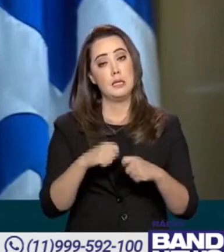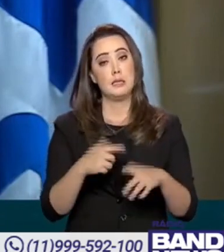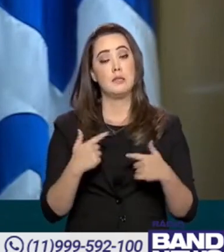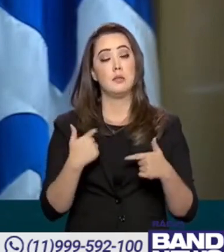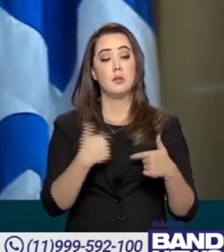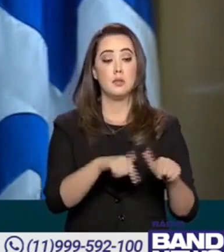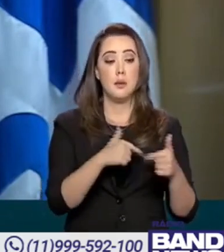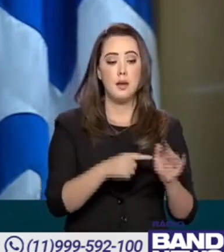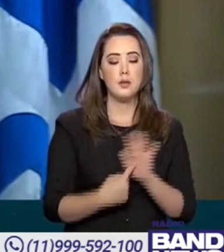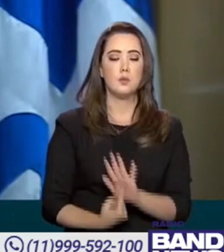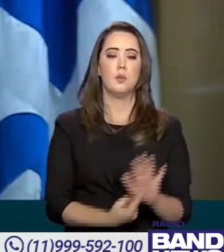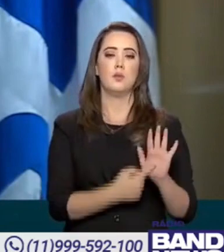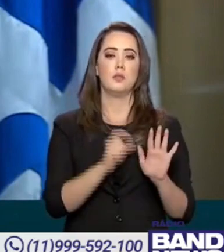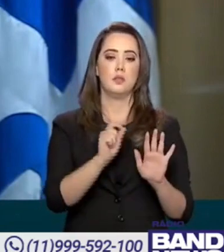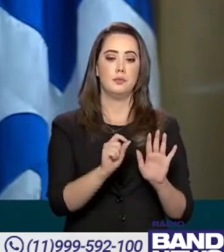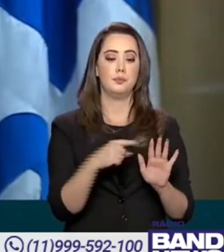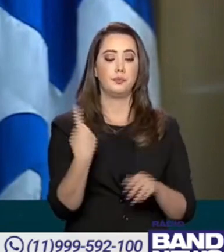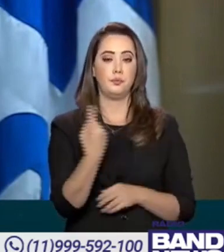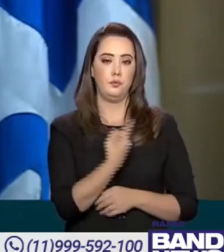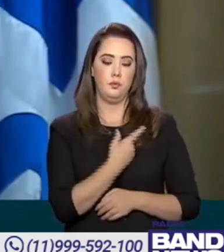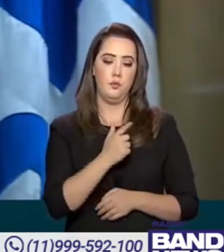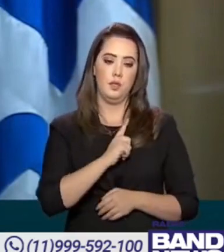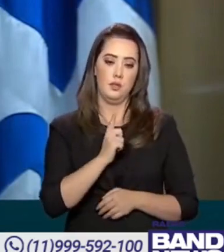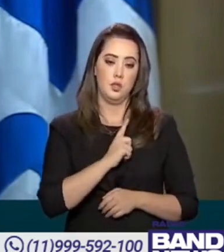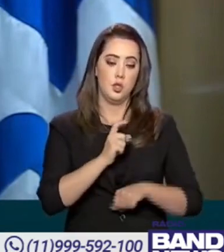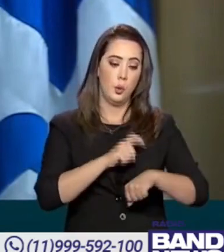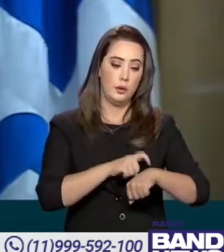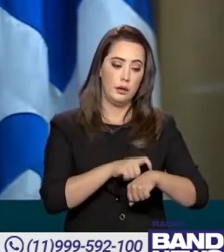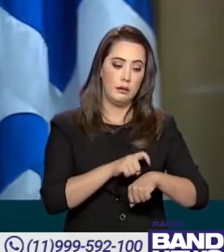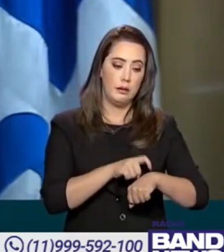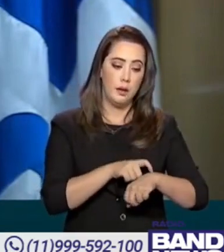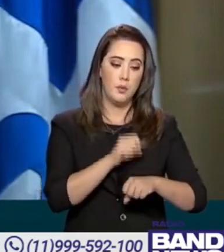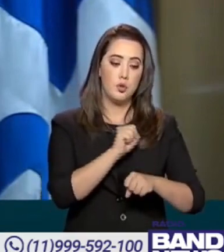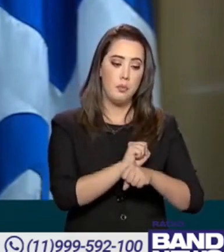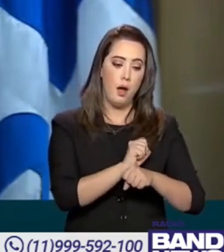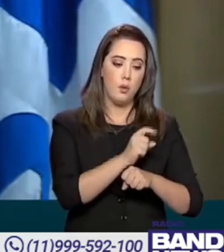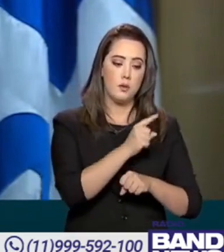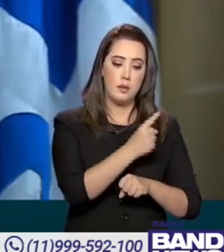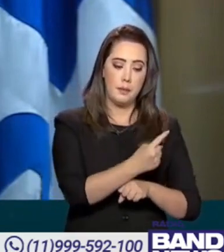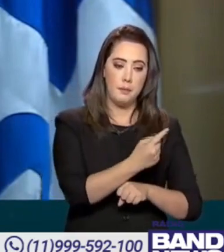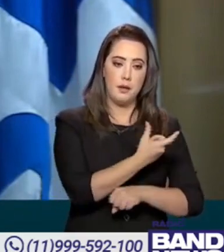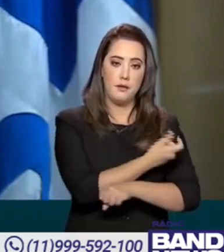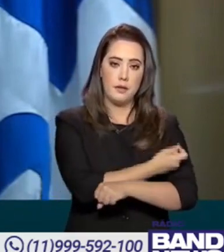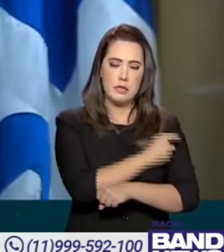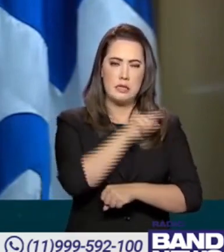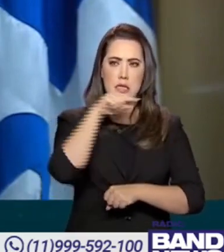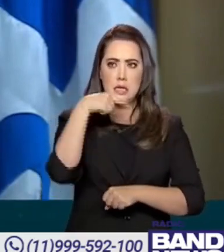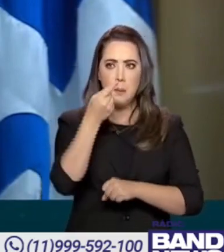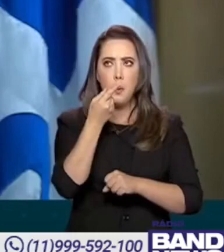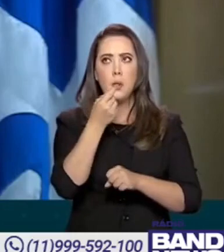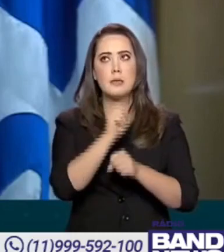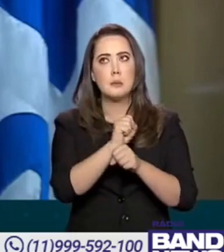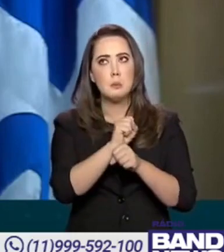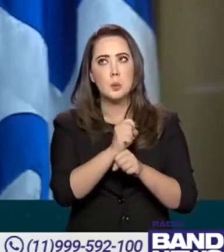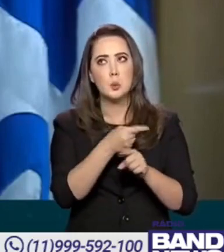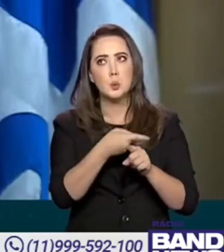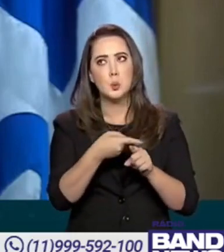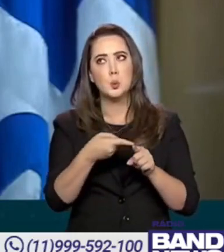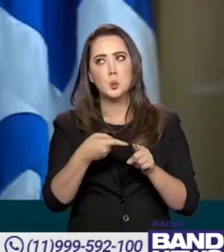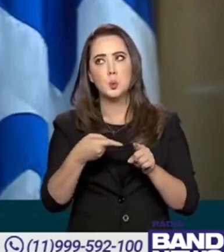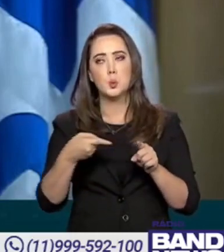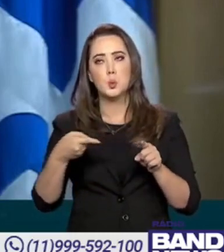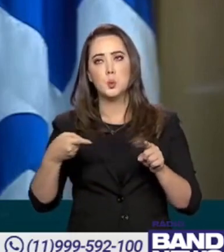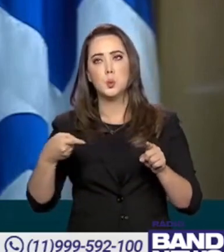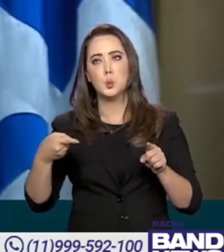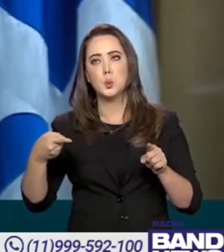demonstram que, se a gente ampliar esse espaço de tempo, que for acima de 21 dias,